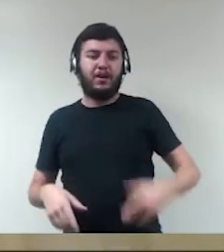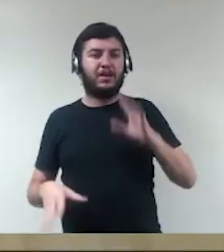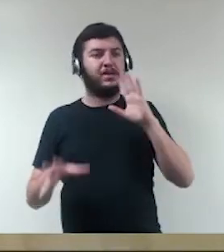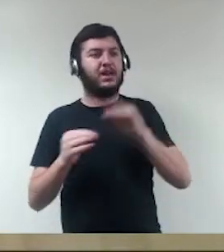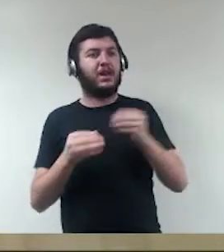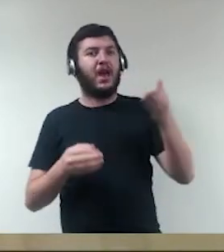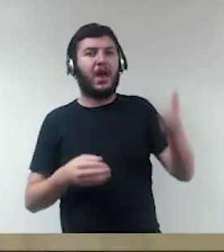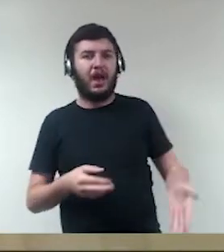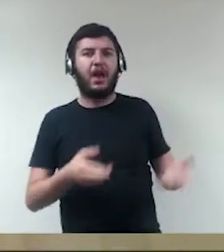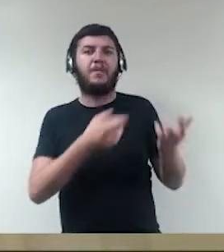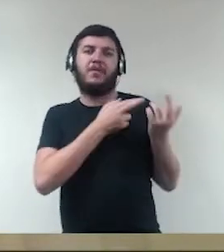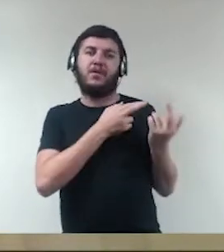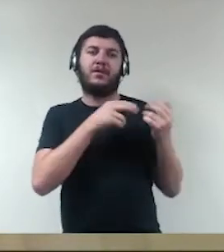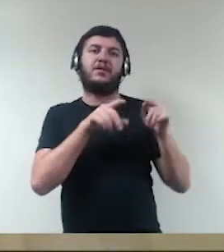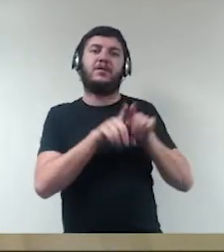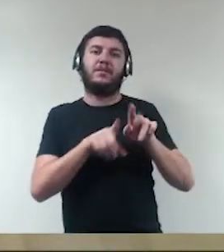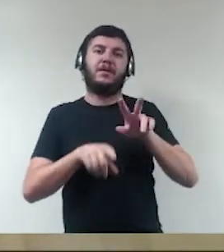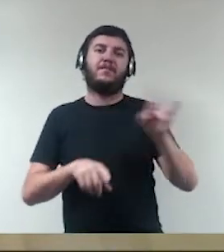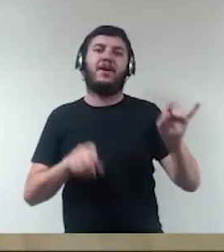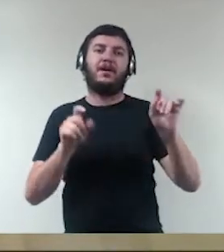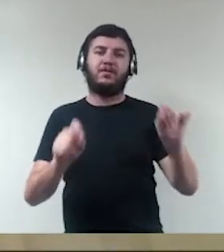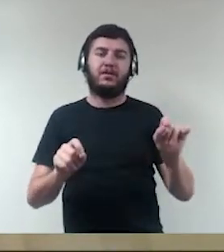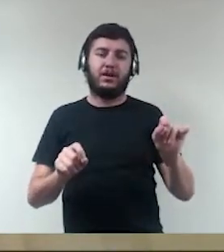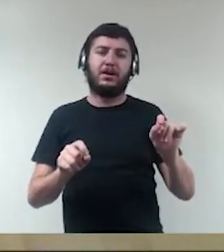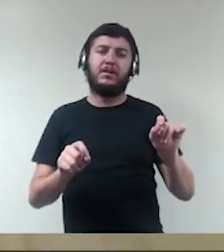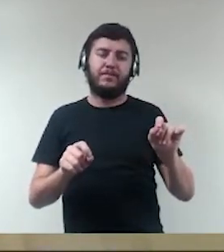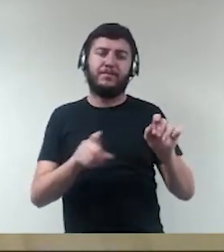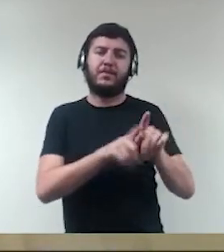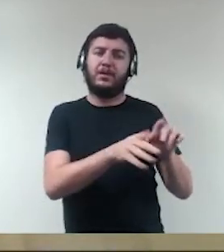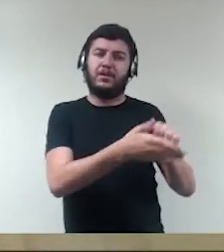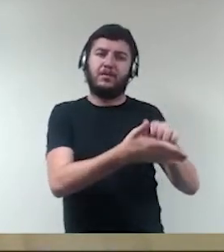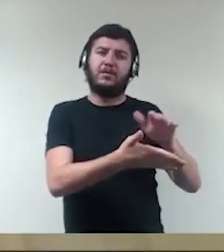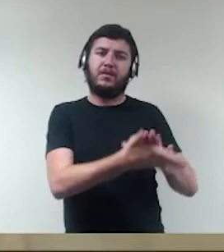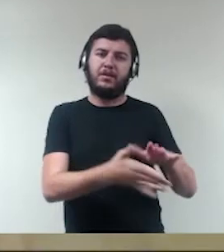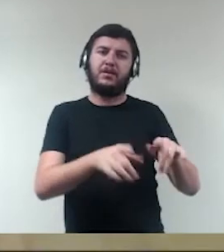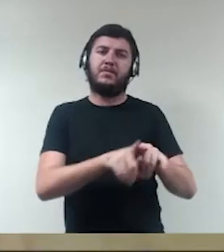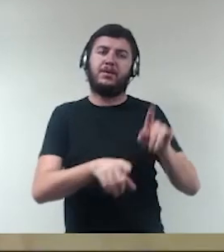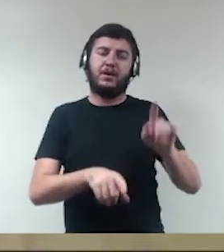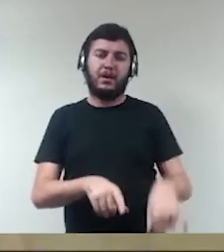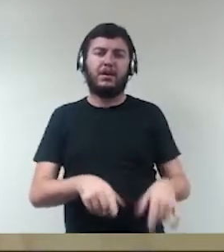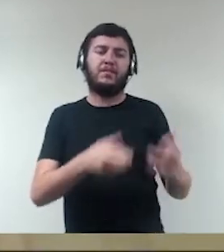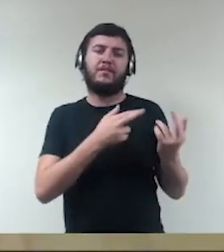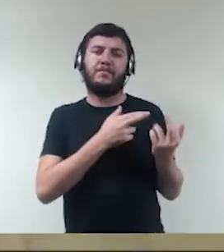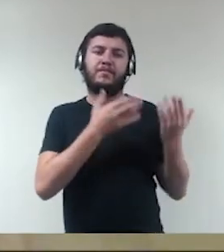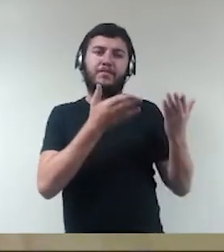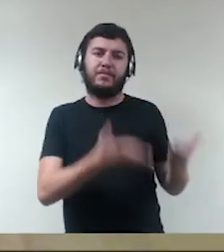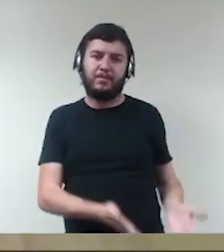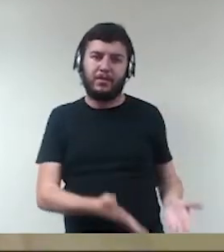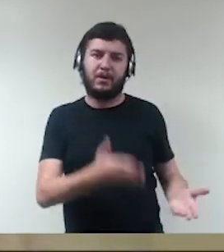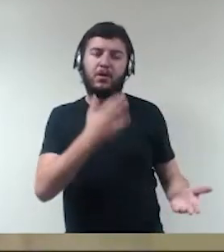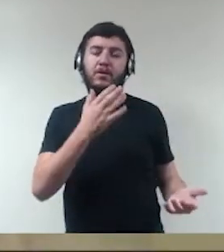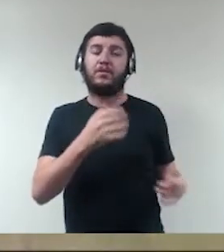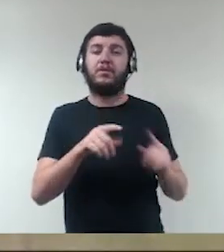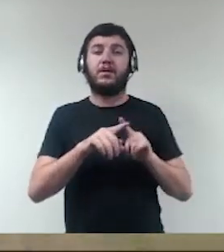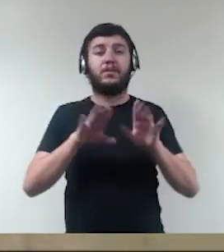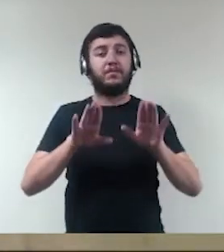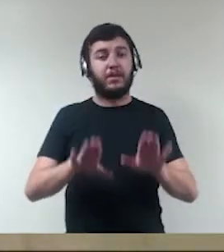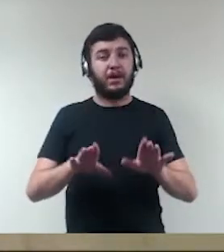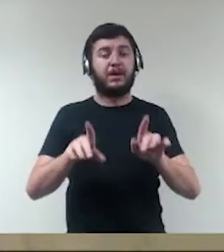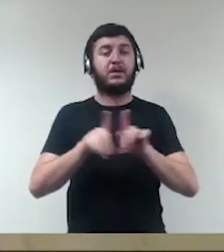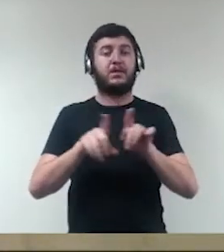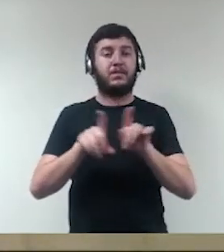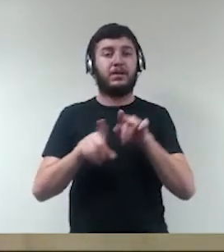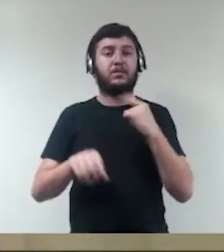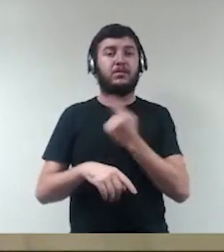nos casos de dólar ou culpa do servidor. Ainda relativo a isso, nós temos também o